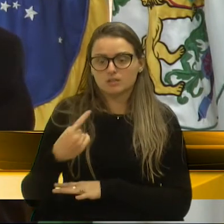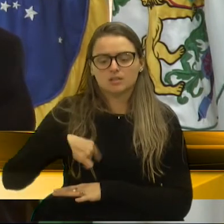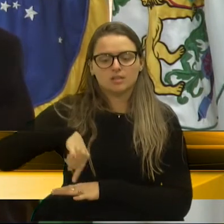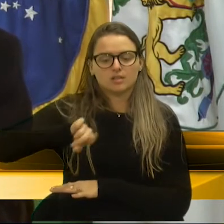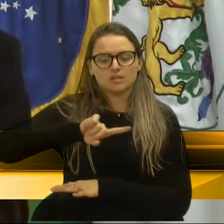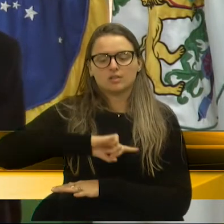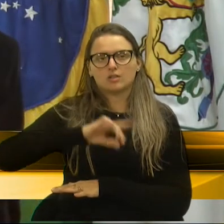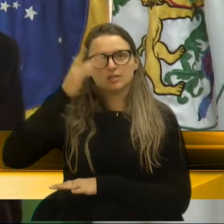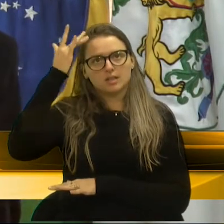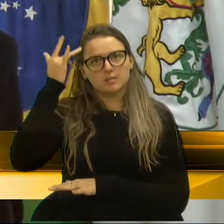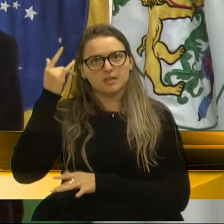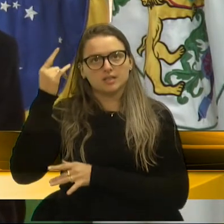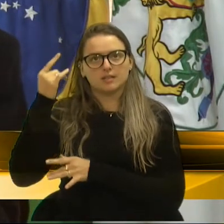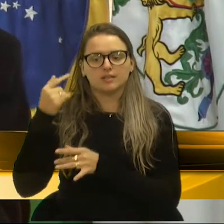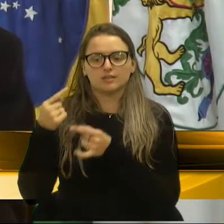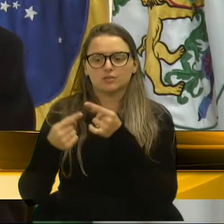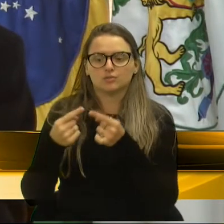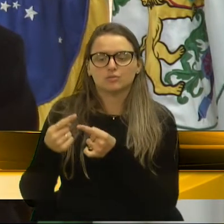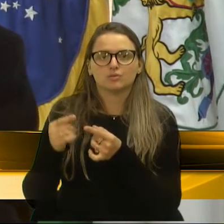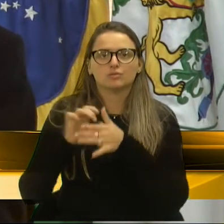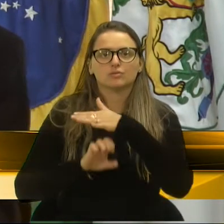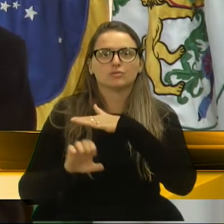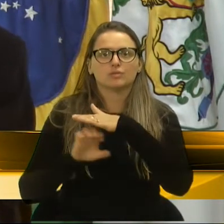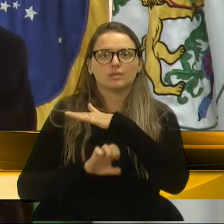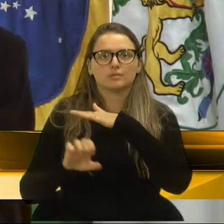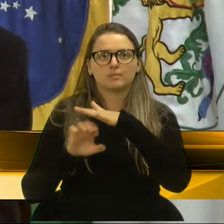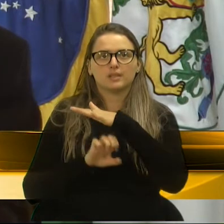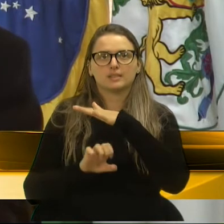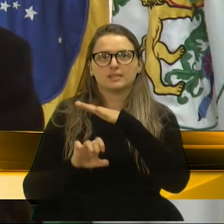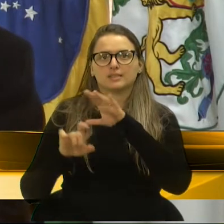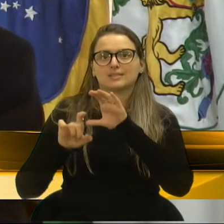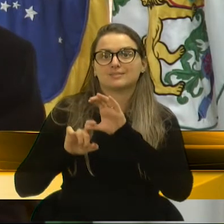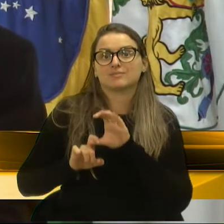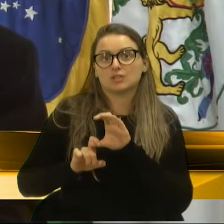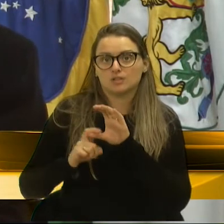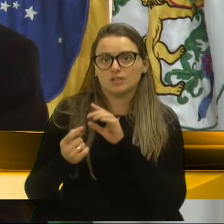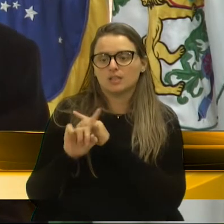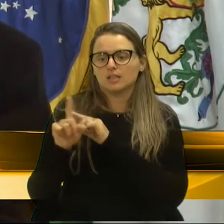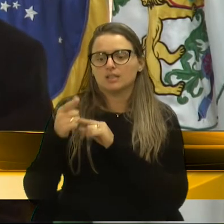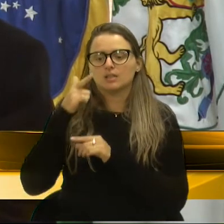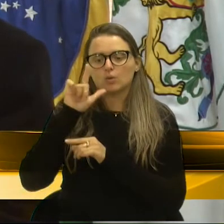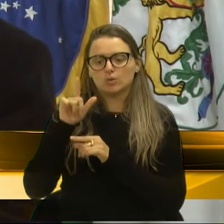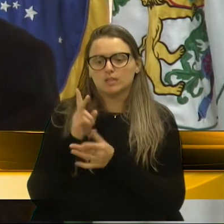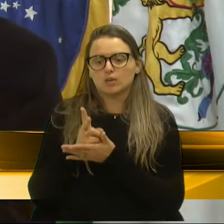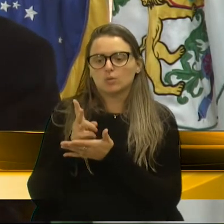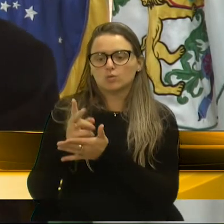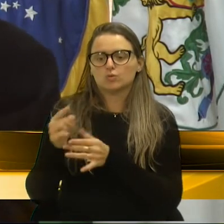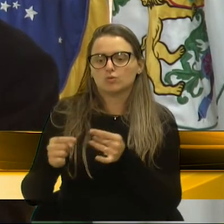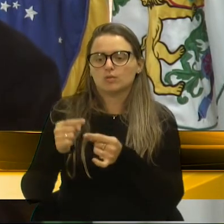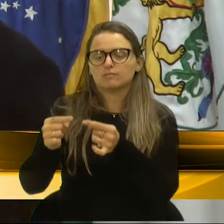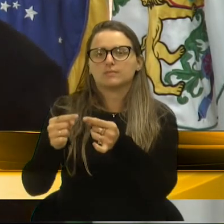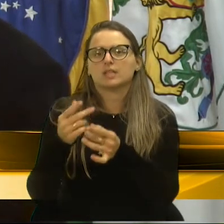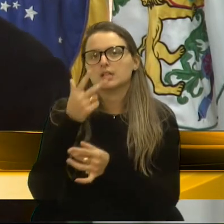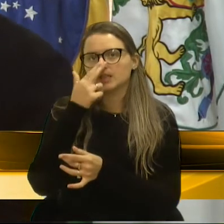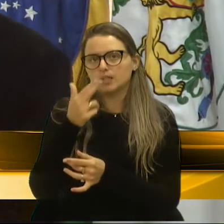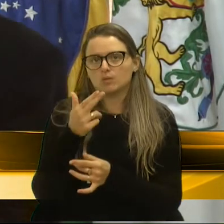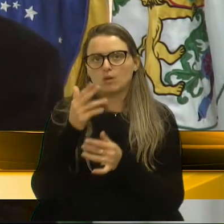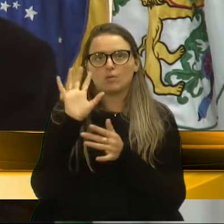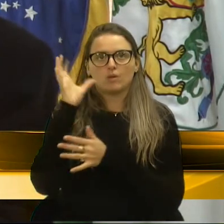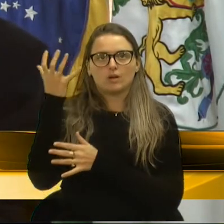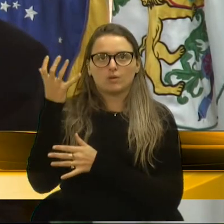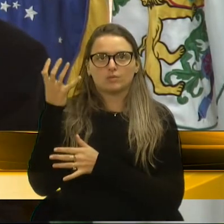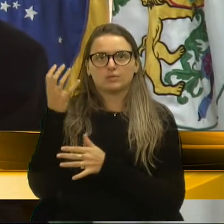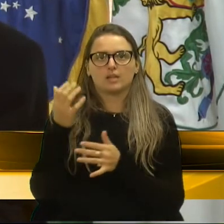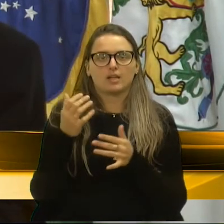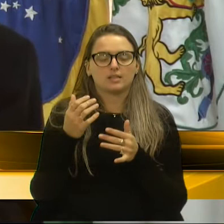vamos estar aqui amanhã ou depois discutindo empresas penduradas, que não vão conseguir levar adiante o serviço, como está acontecendo no transporte